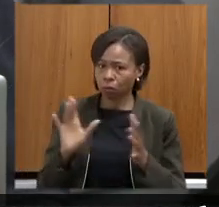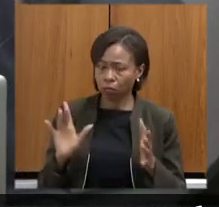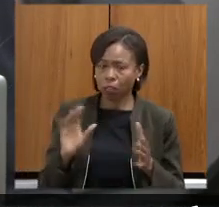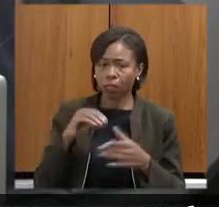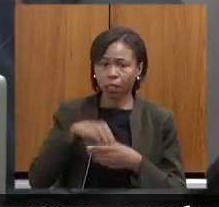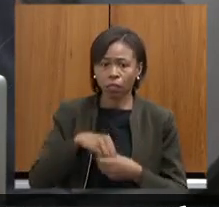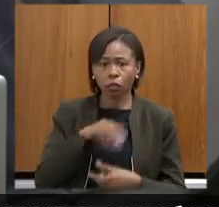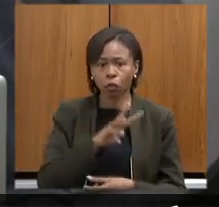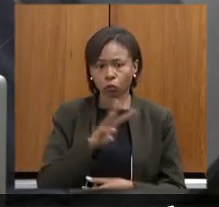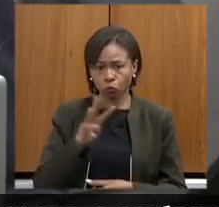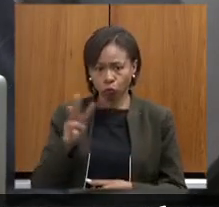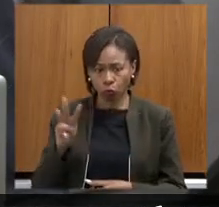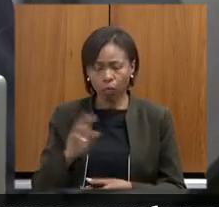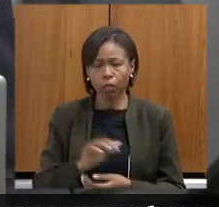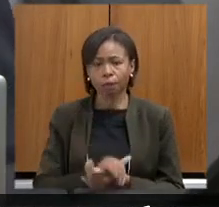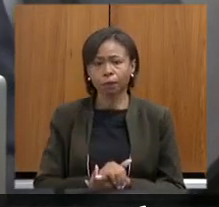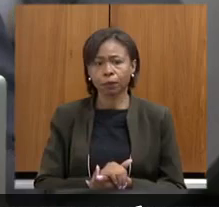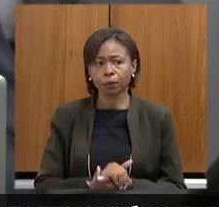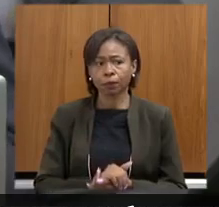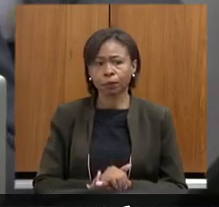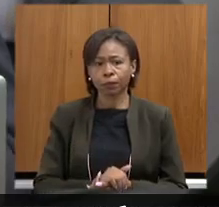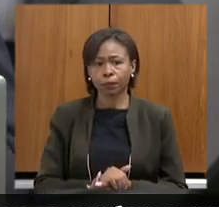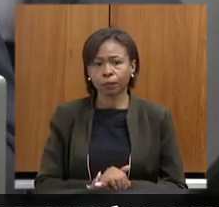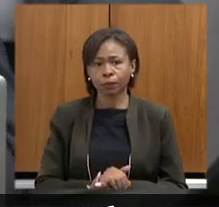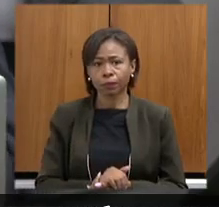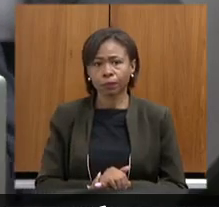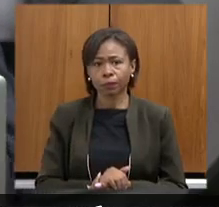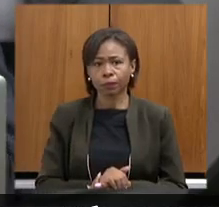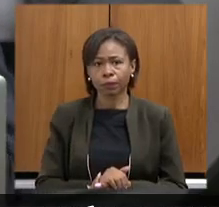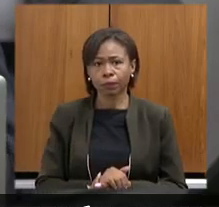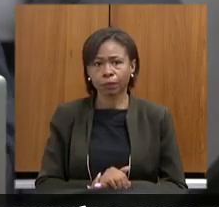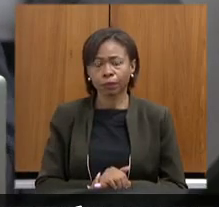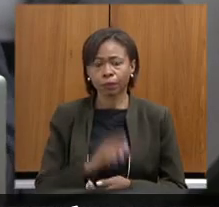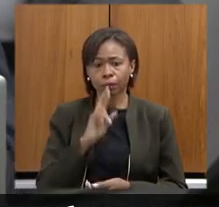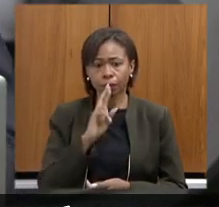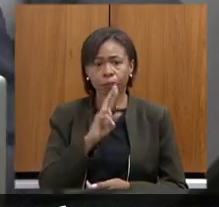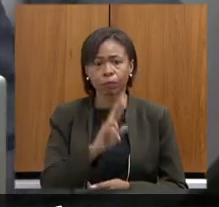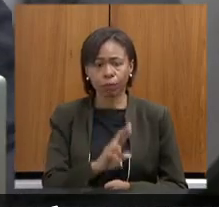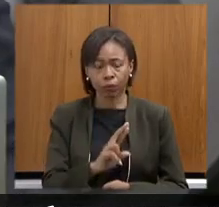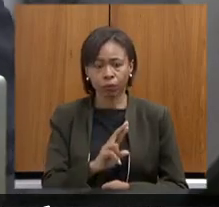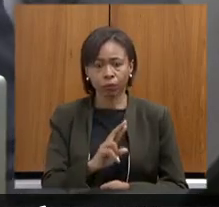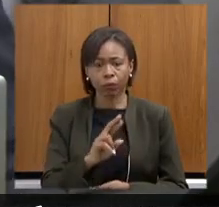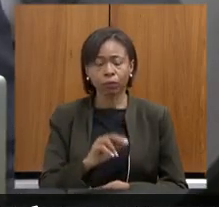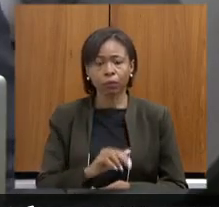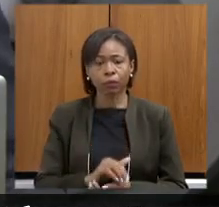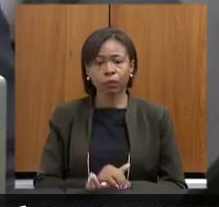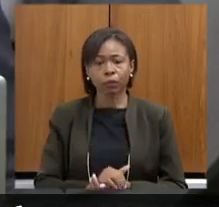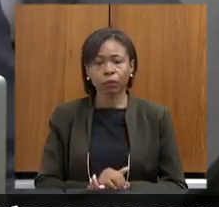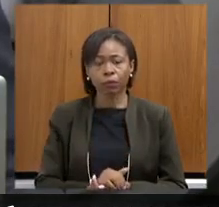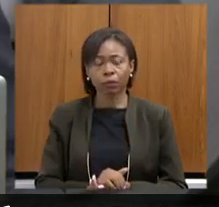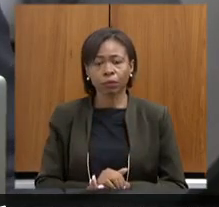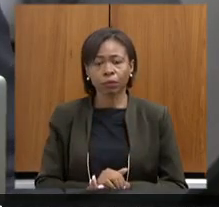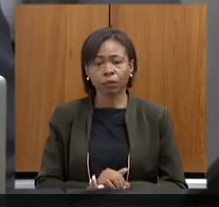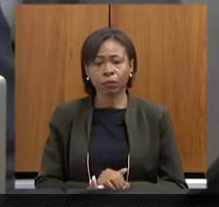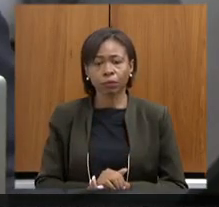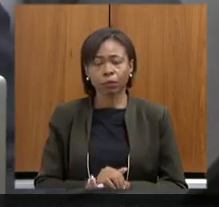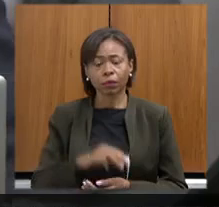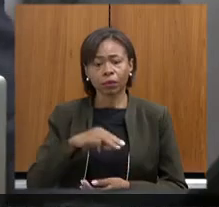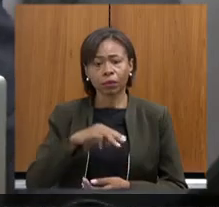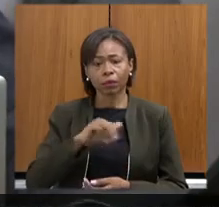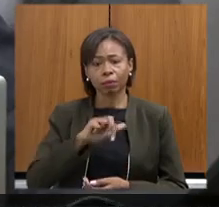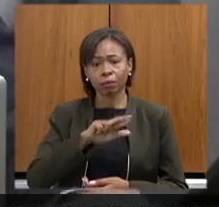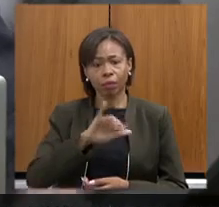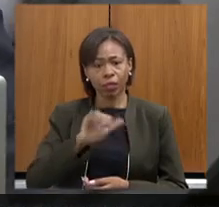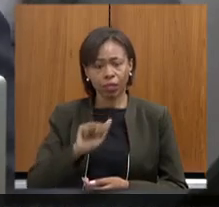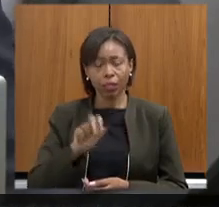estabelecidos para responder as intervelações do deputado Zé Guilherme passa a palavra a secretária Marília por